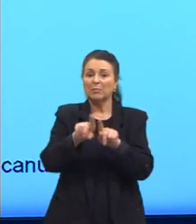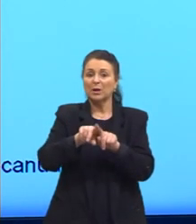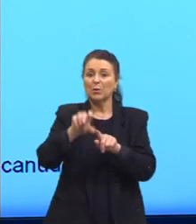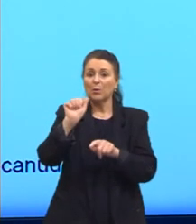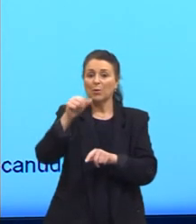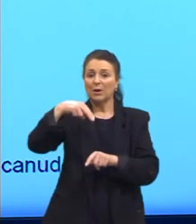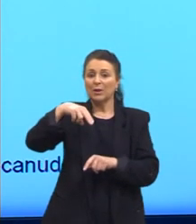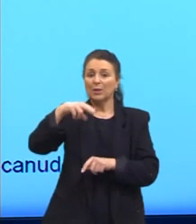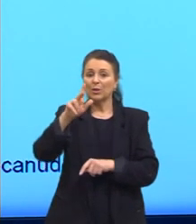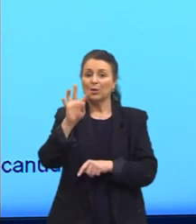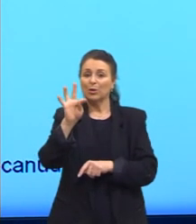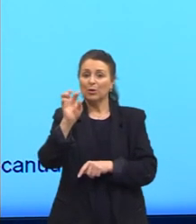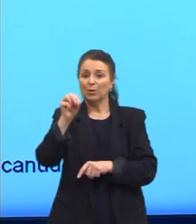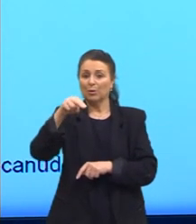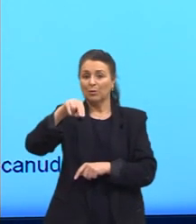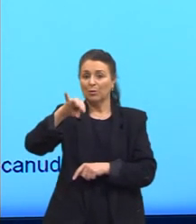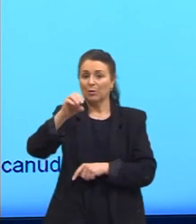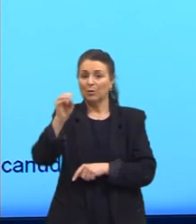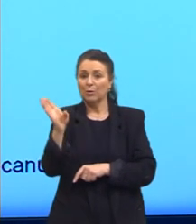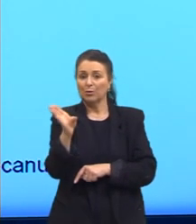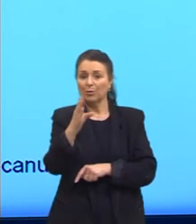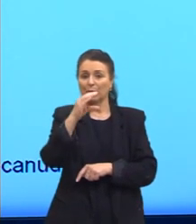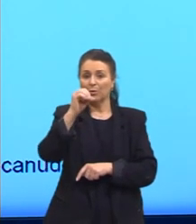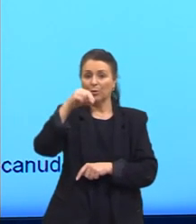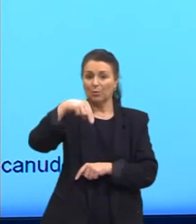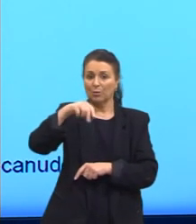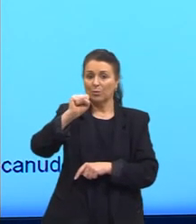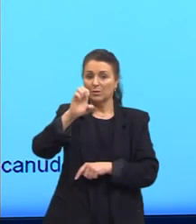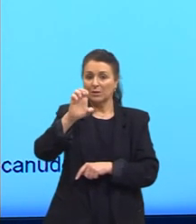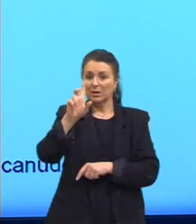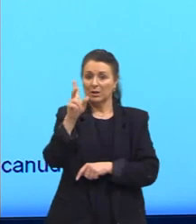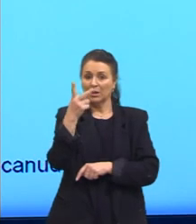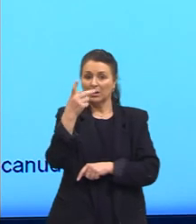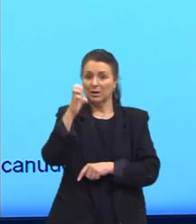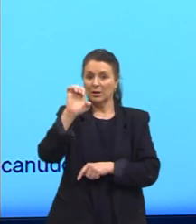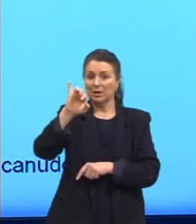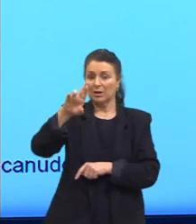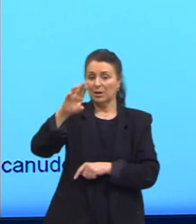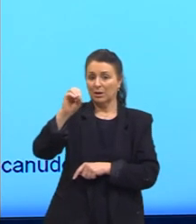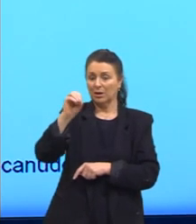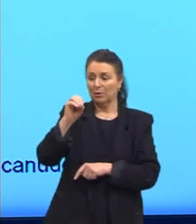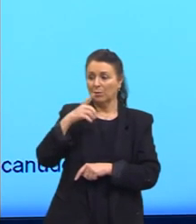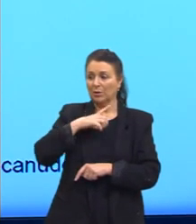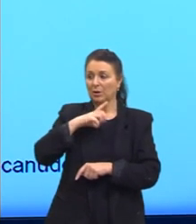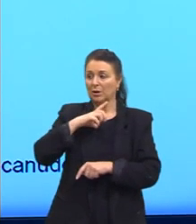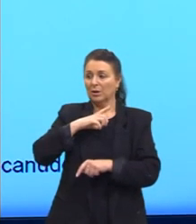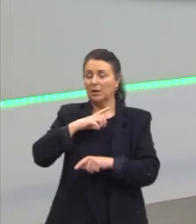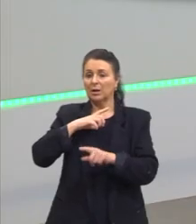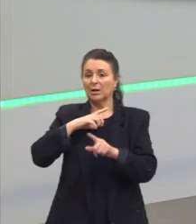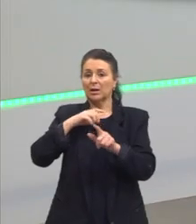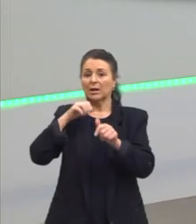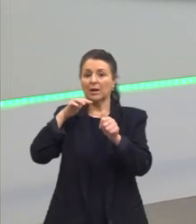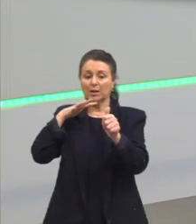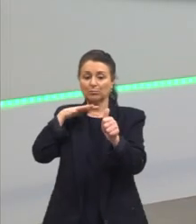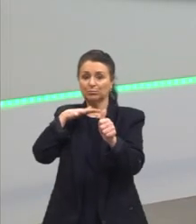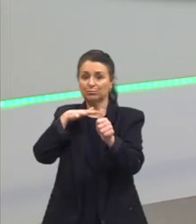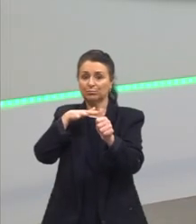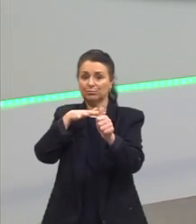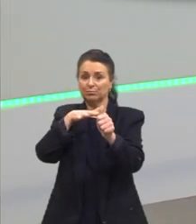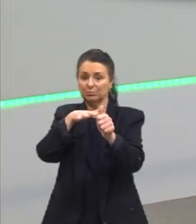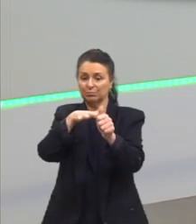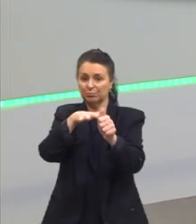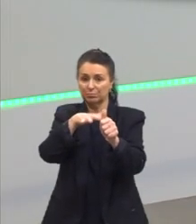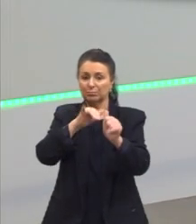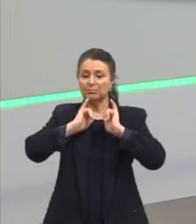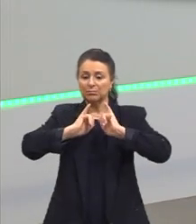que era considerado um grande messias por aquele povo que sofria, que estava lá no sertão sofrendo. Então a obra vai narrar a